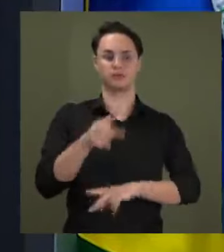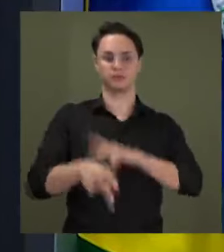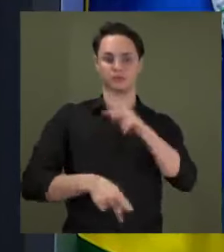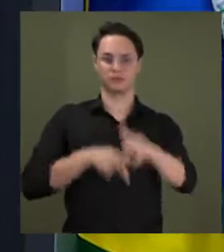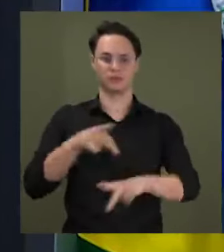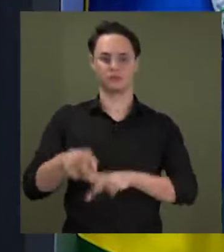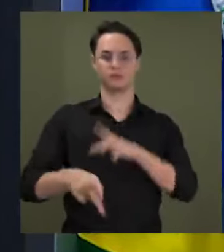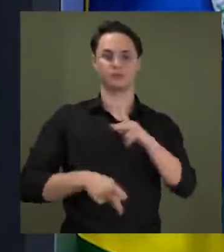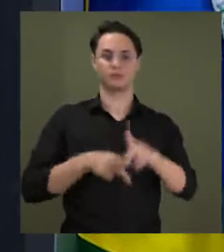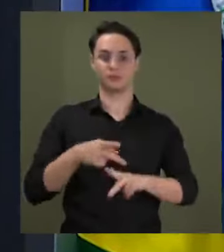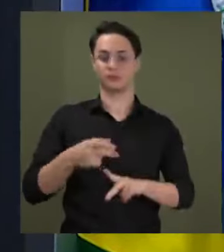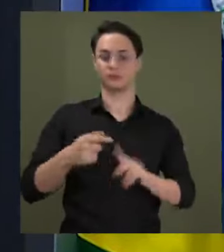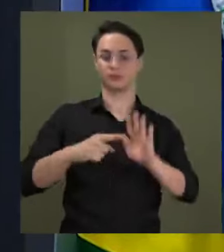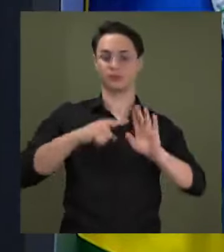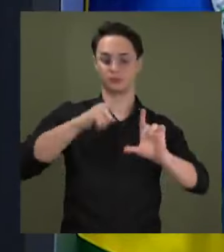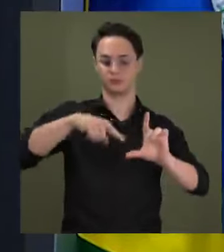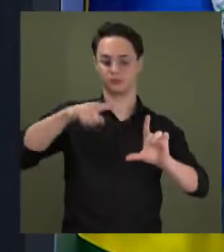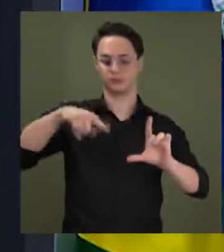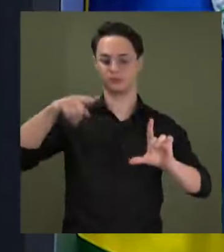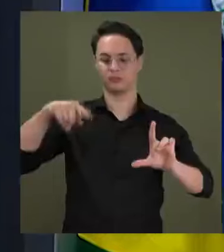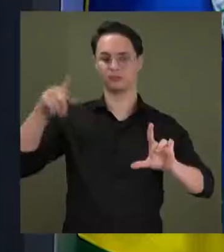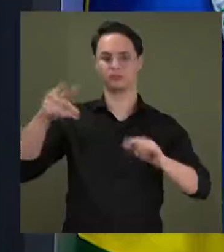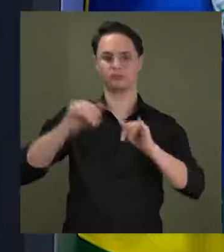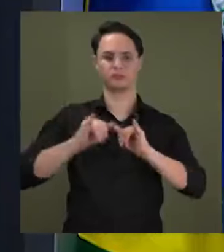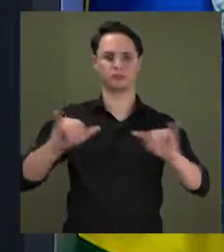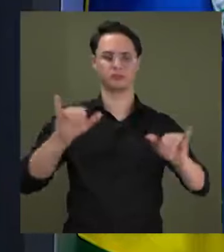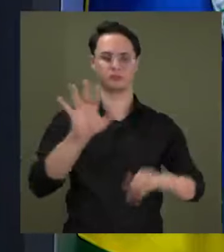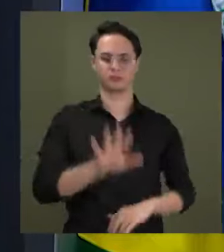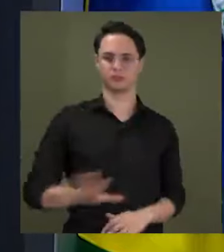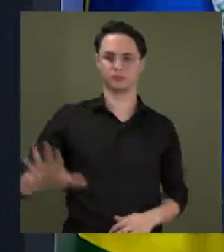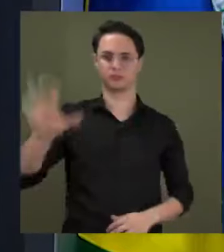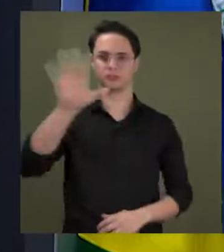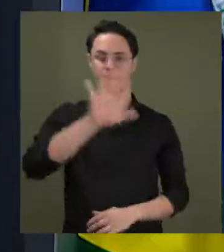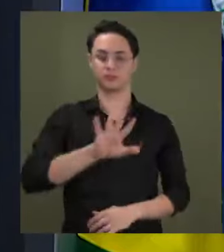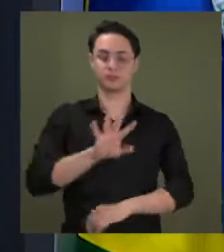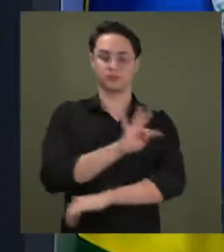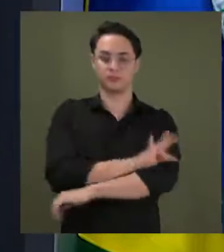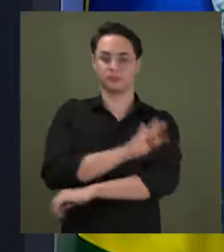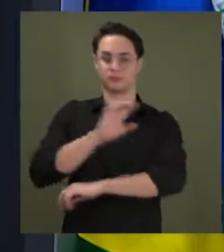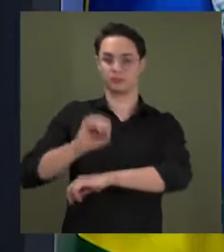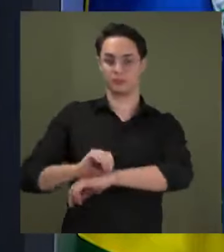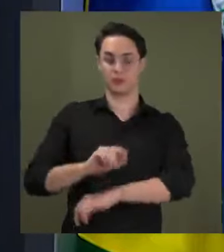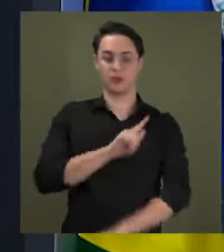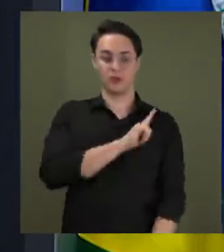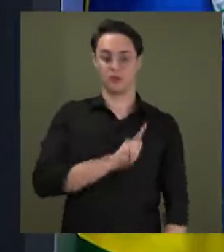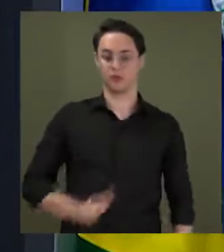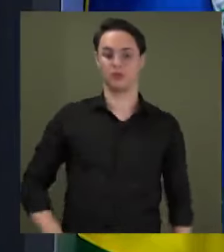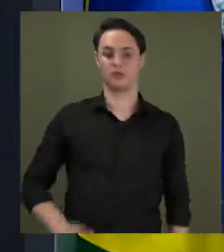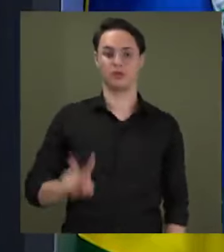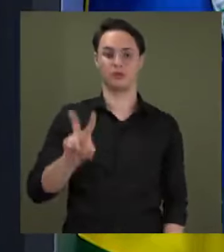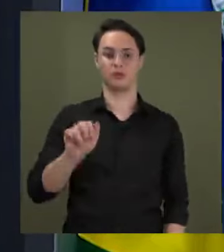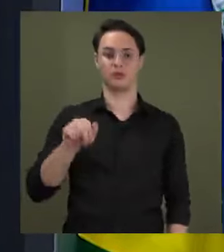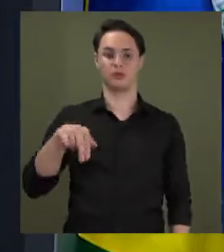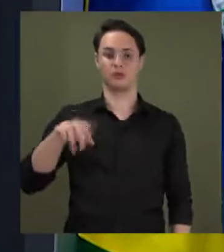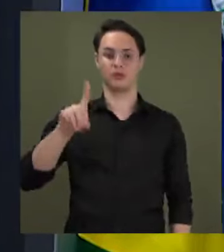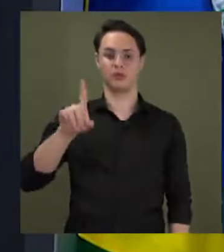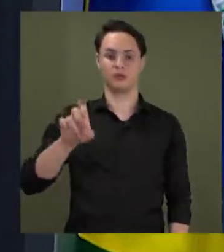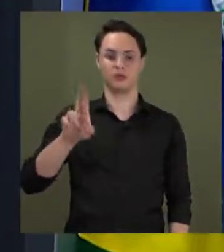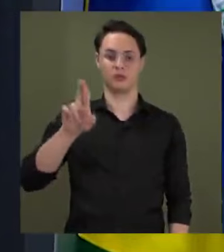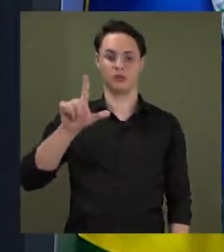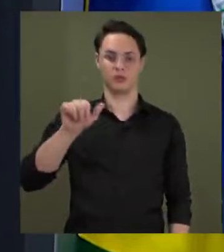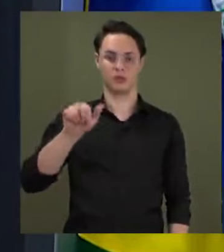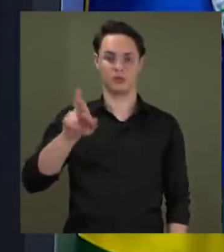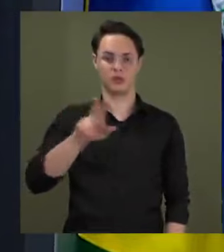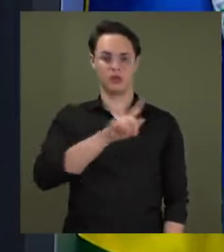dados do Tocantins são divulgados nacionalmente. Não é por acaso que o governador Wanderer Barbosa tem ficado entre os governadores